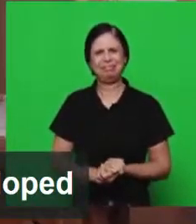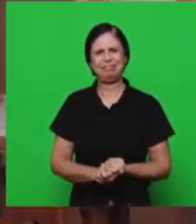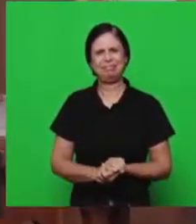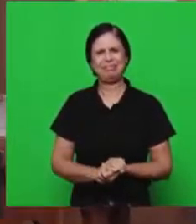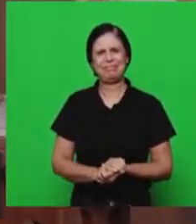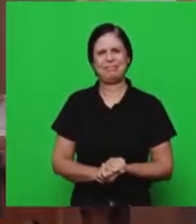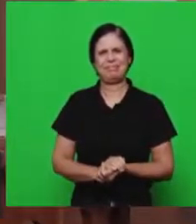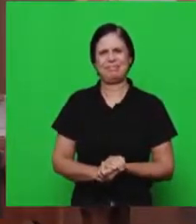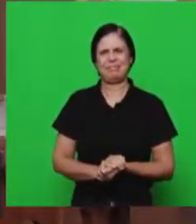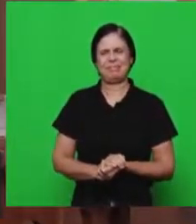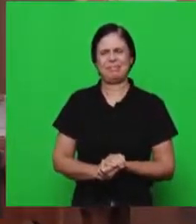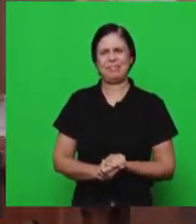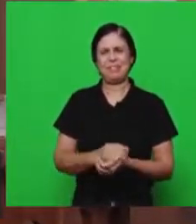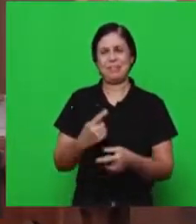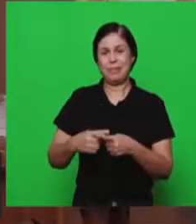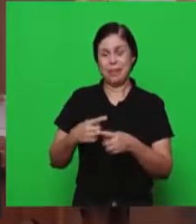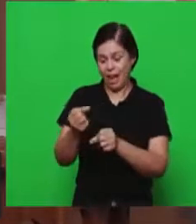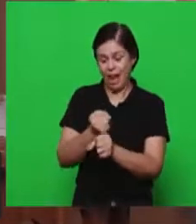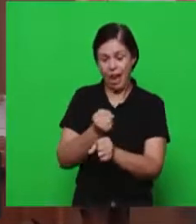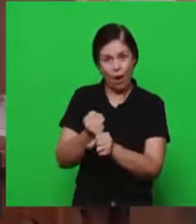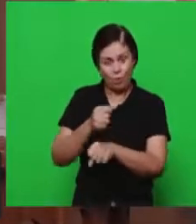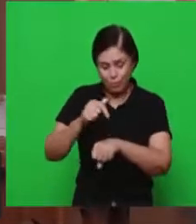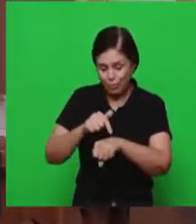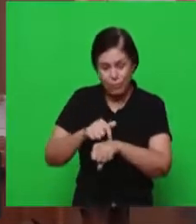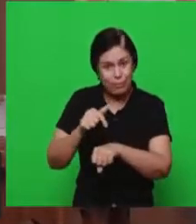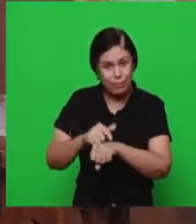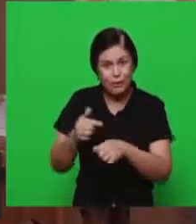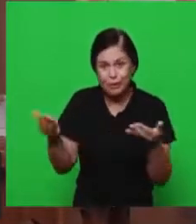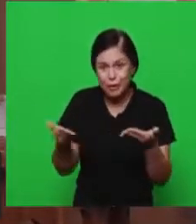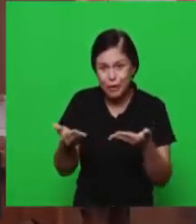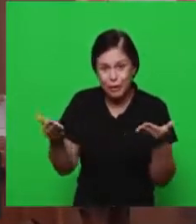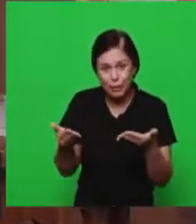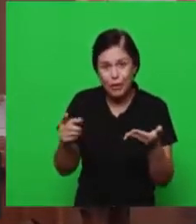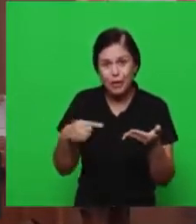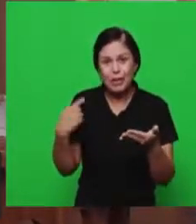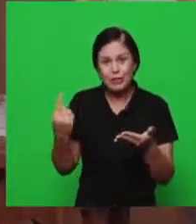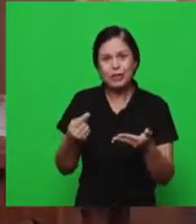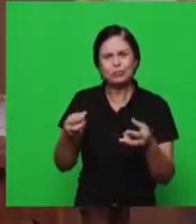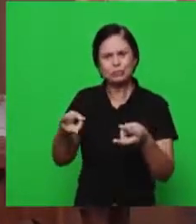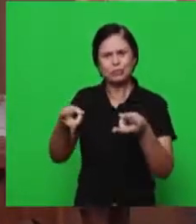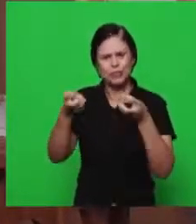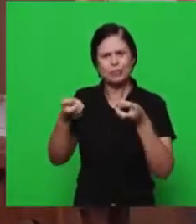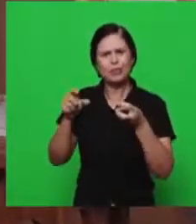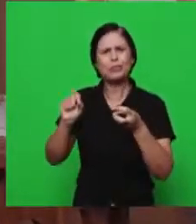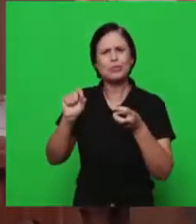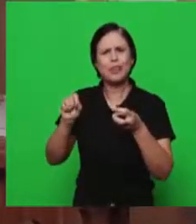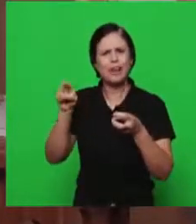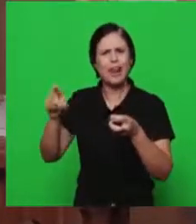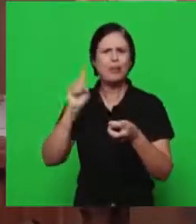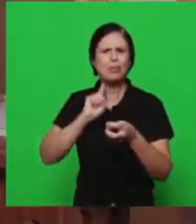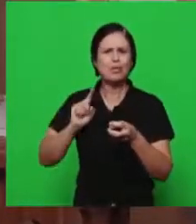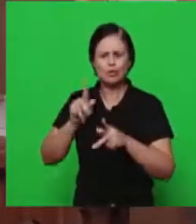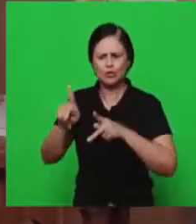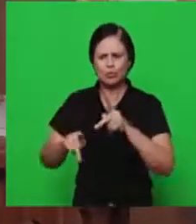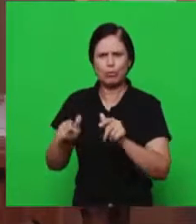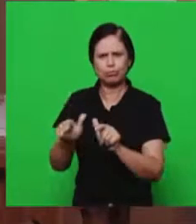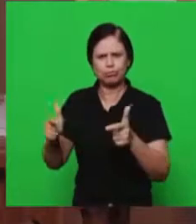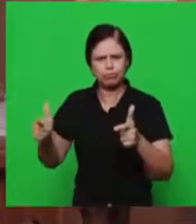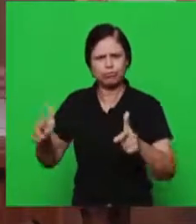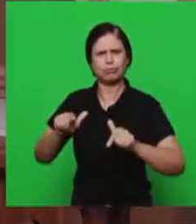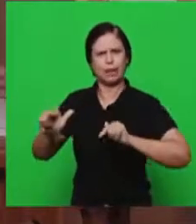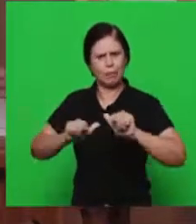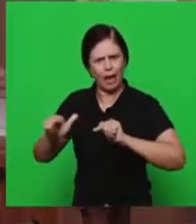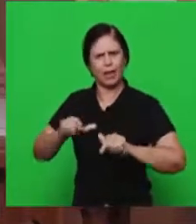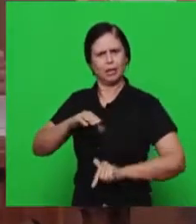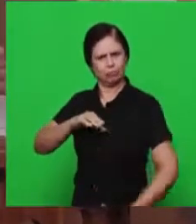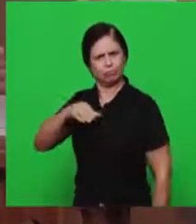desenvolve nesse tempo que é muito promissor para a vida da igreja. Também estivemos